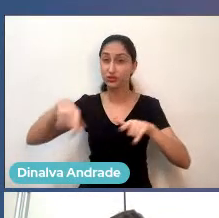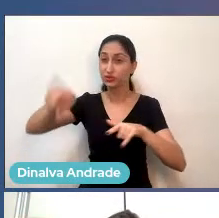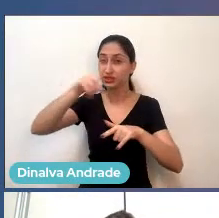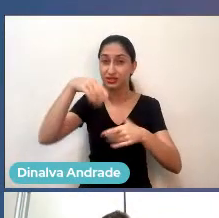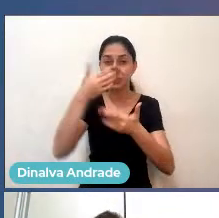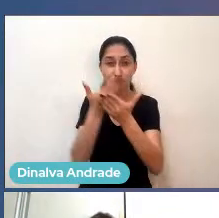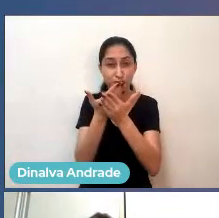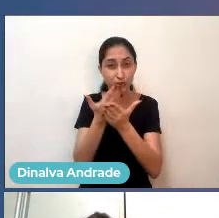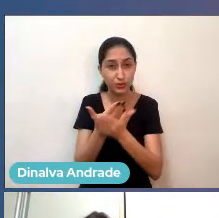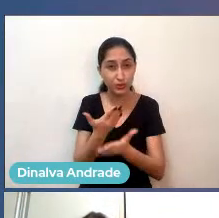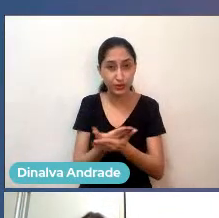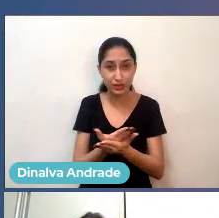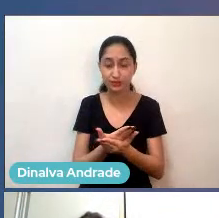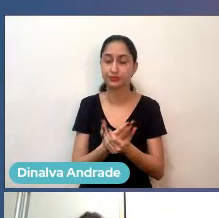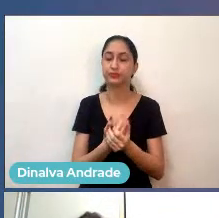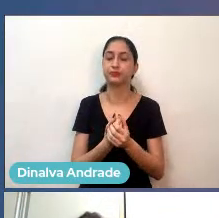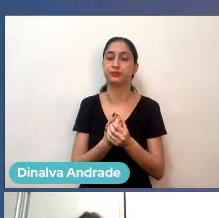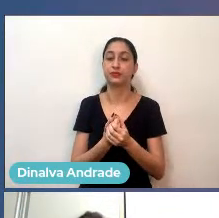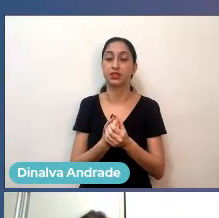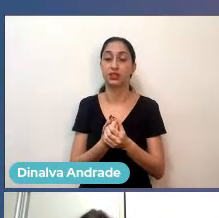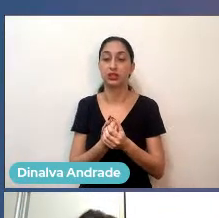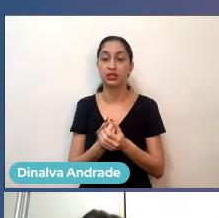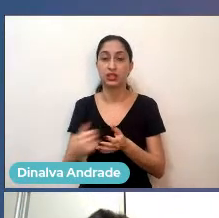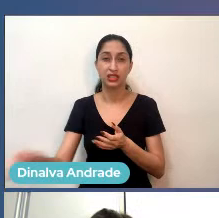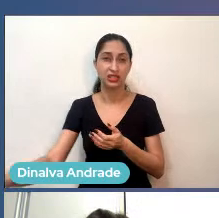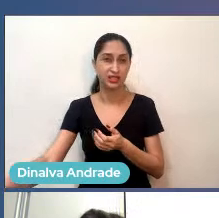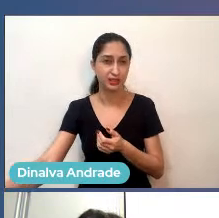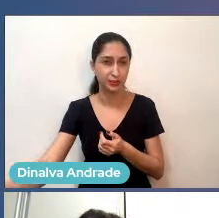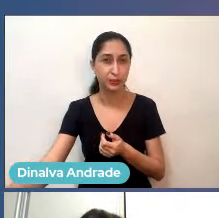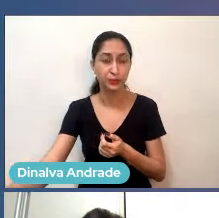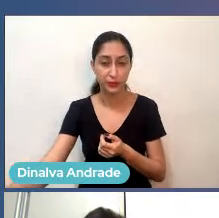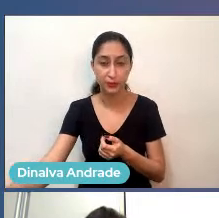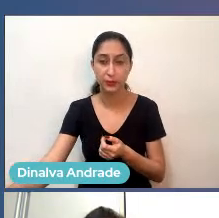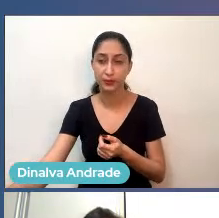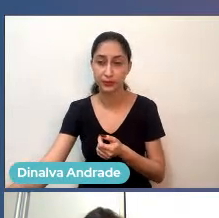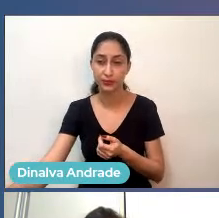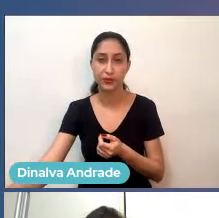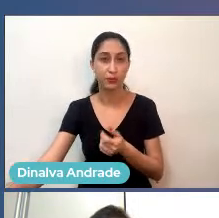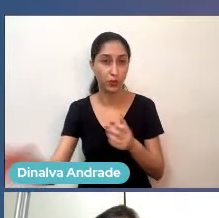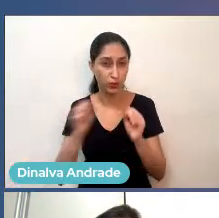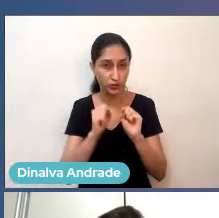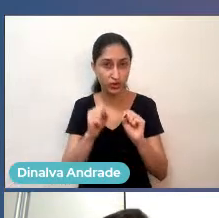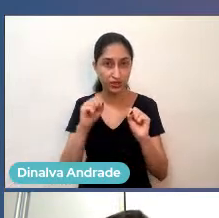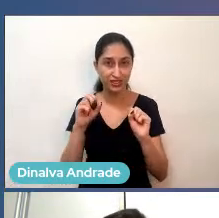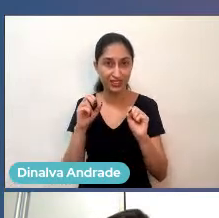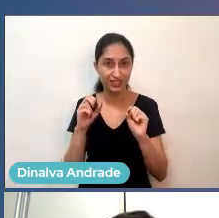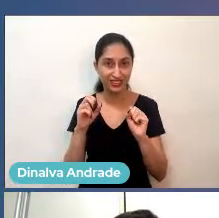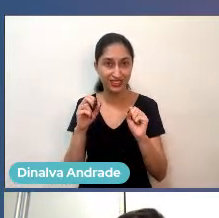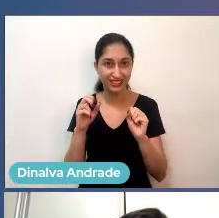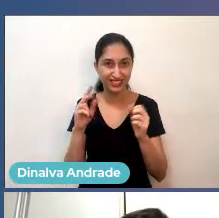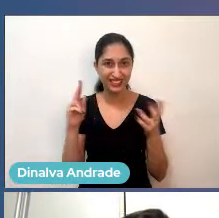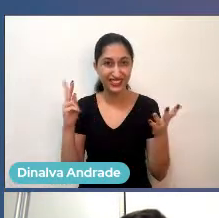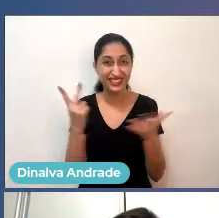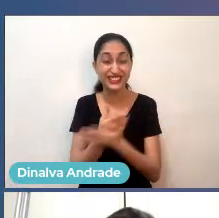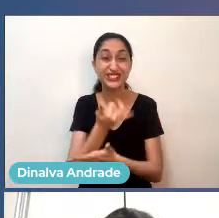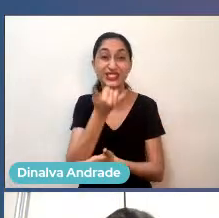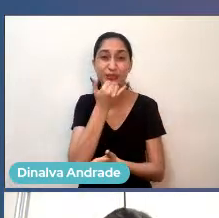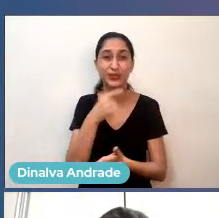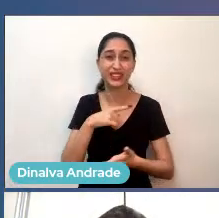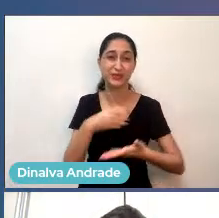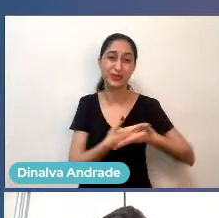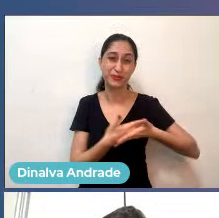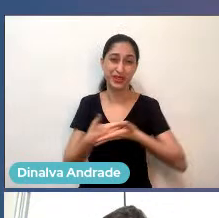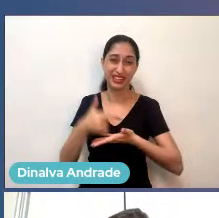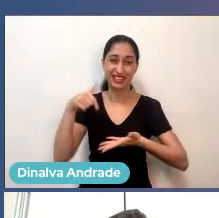levar a tua empresa e o teu negócio a quebrar, sabe? Minha gente, eu tenho uma bebê em casa, só para vocês